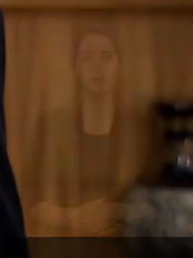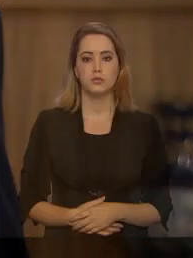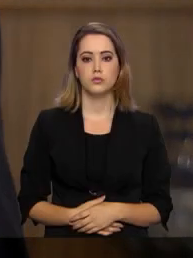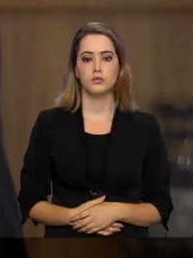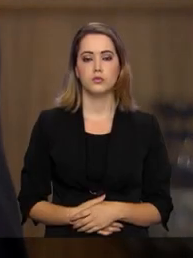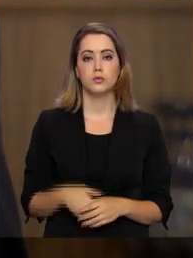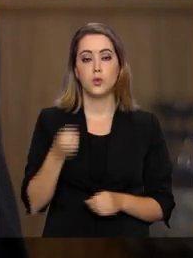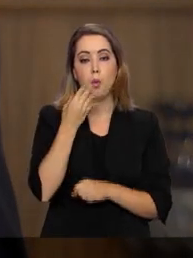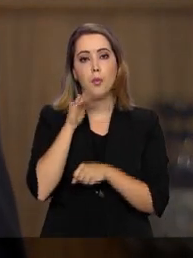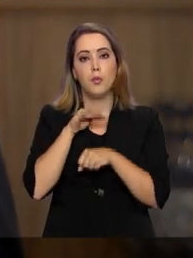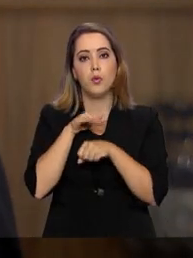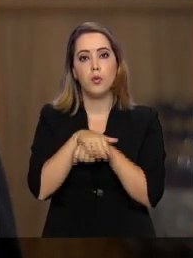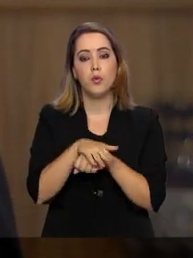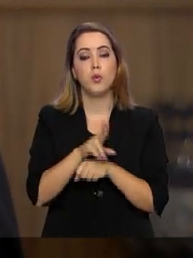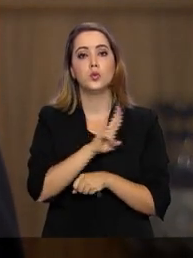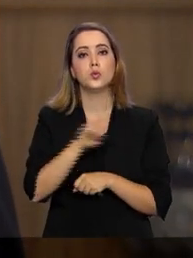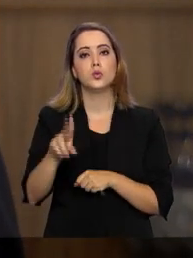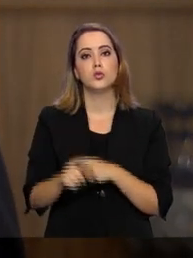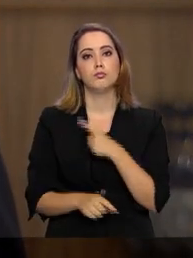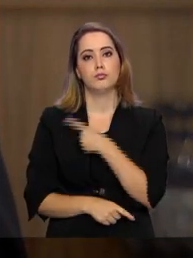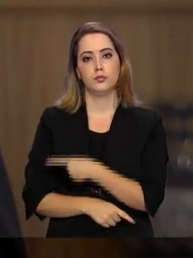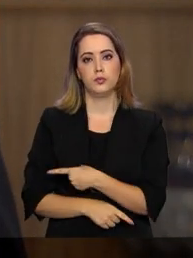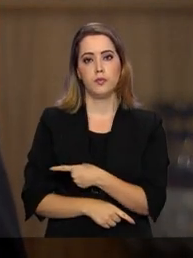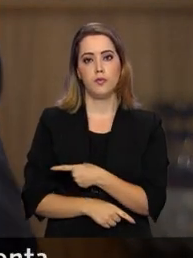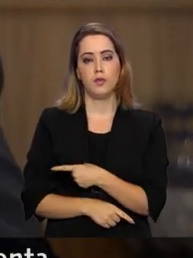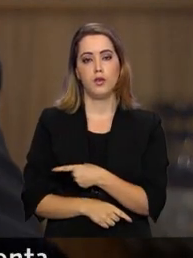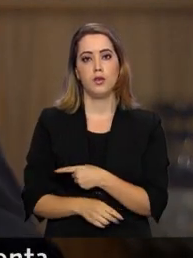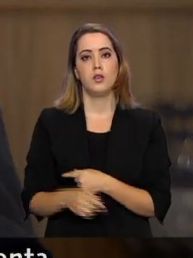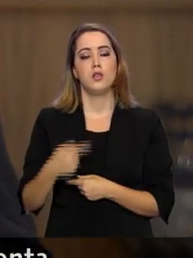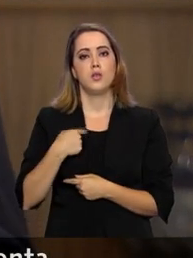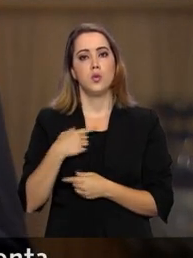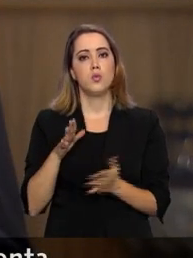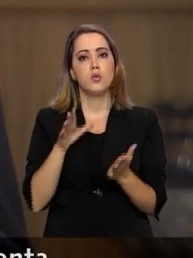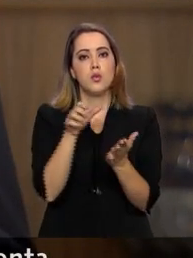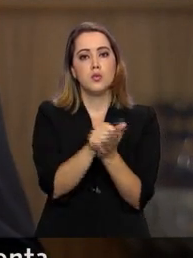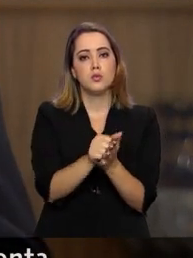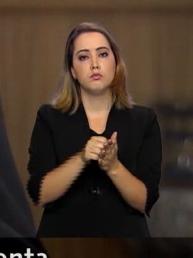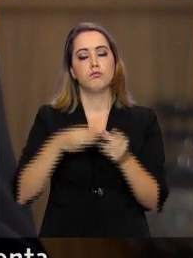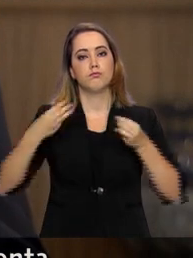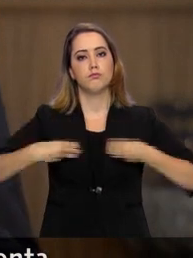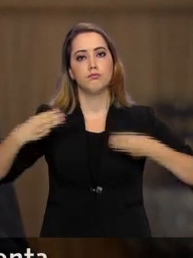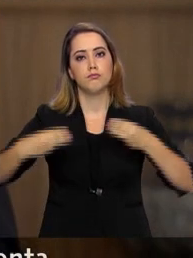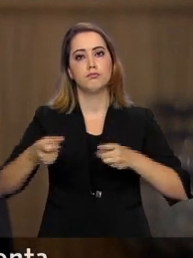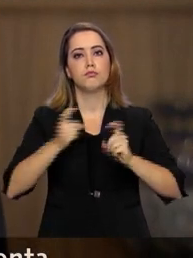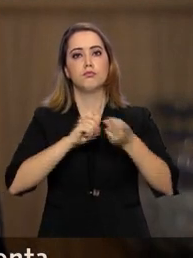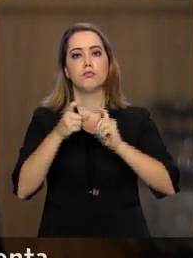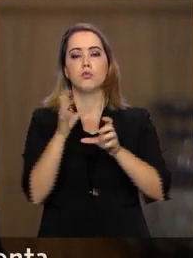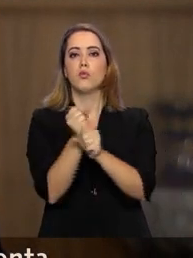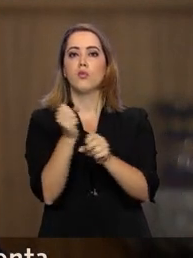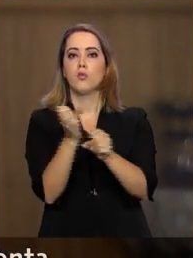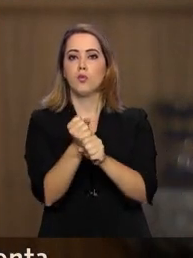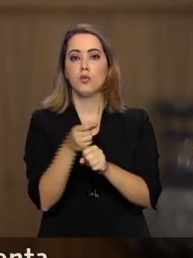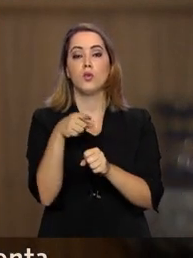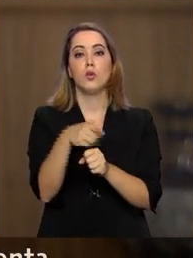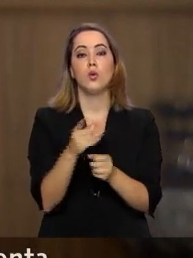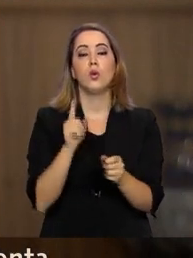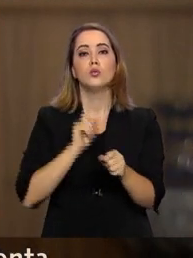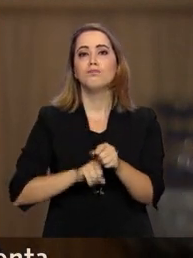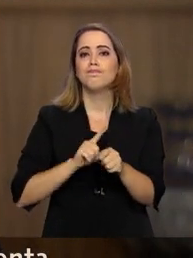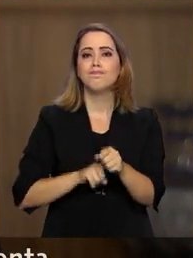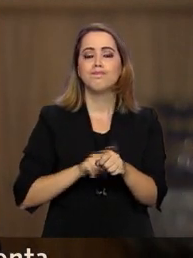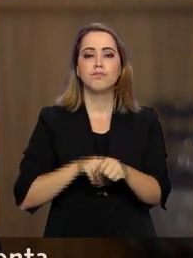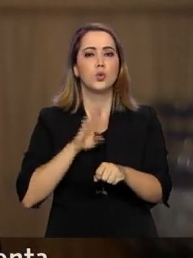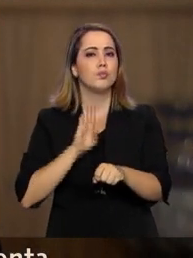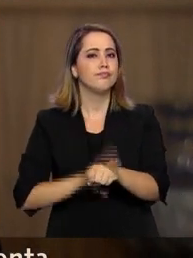Boa noite, eu sou Henrique Meirelles e assumi o Ministério da Fazenda quando o